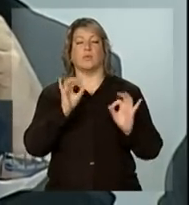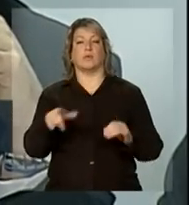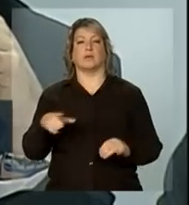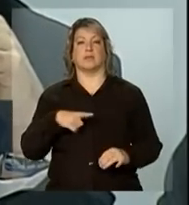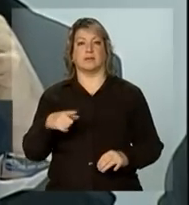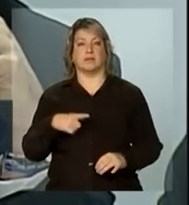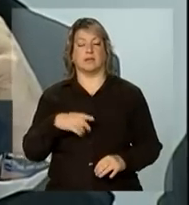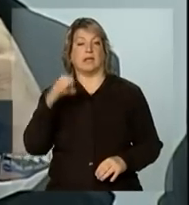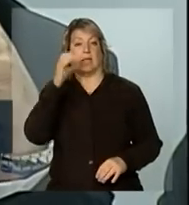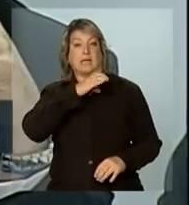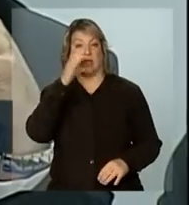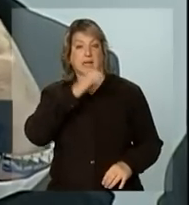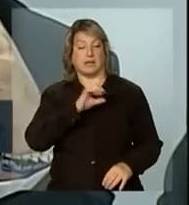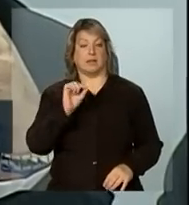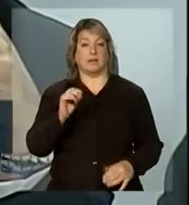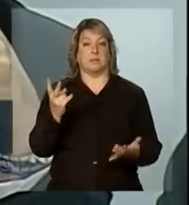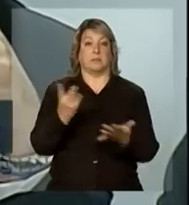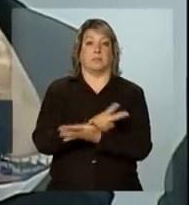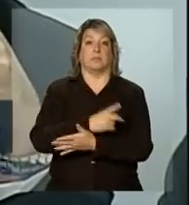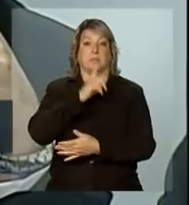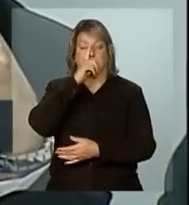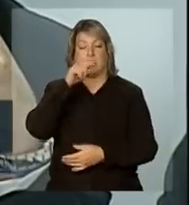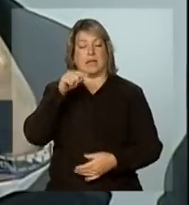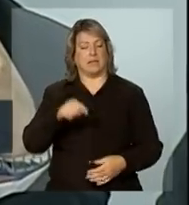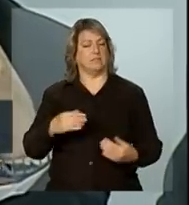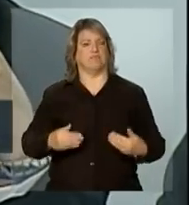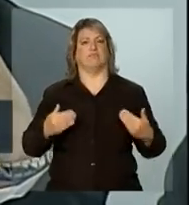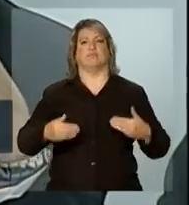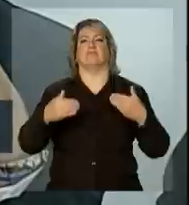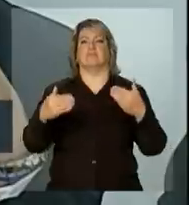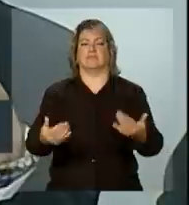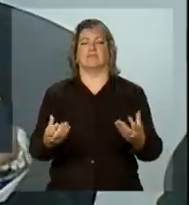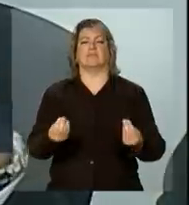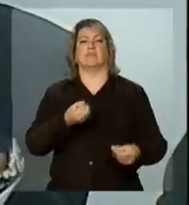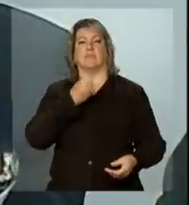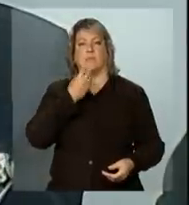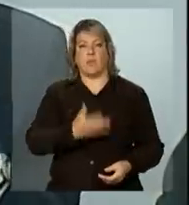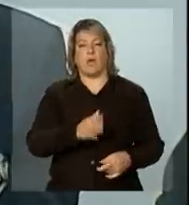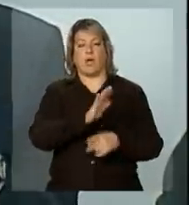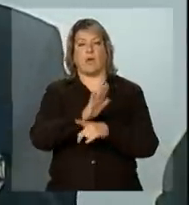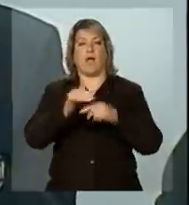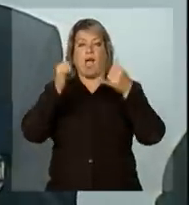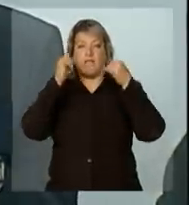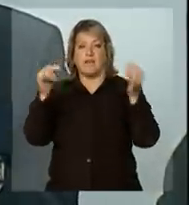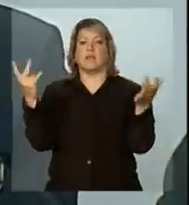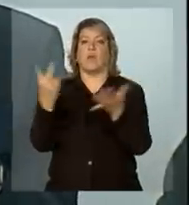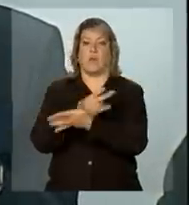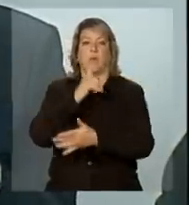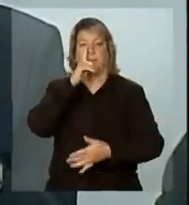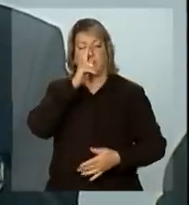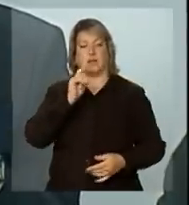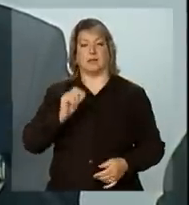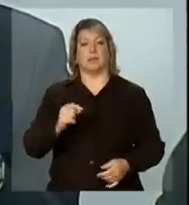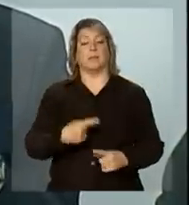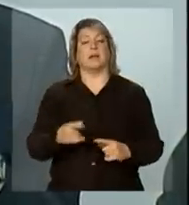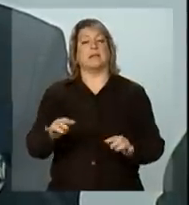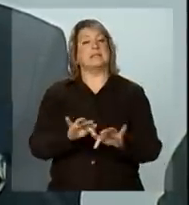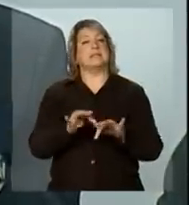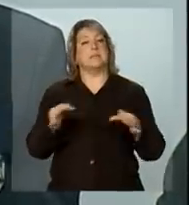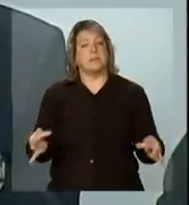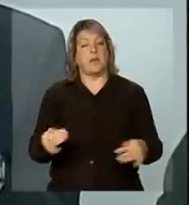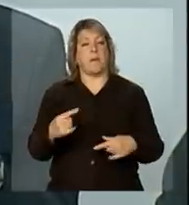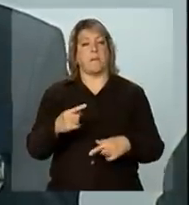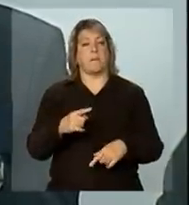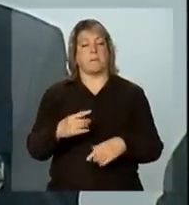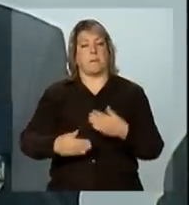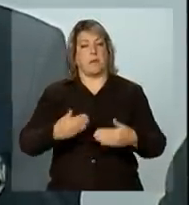de emergência ou do estado de calamidade. Isso é um grande avanço, é um grande passo. vamos simplificar o processo